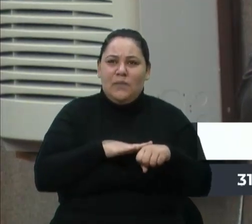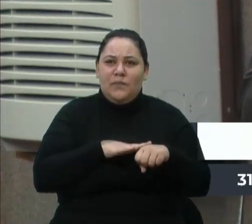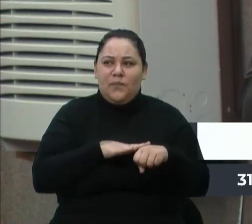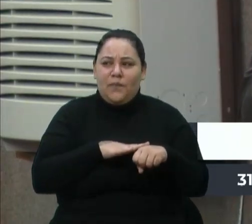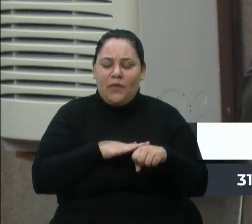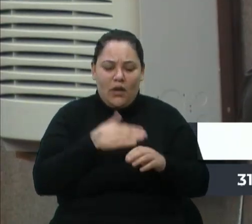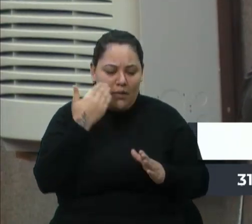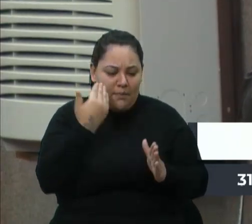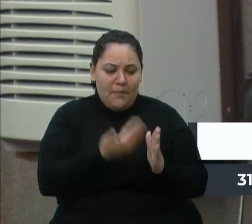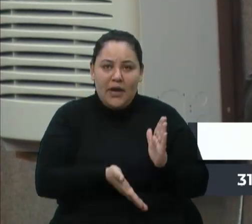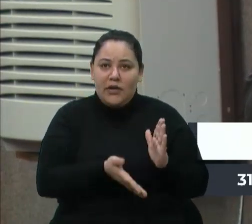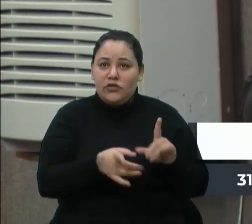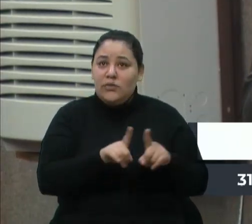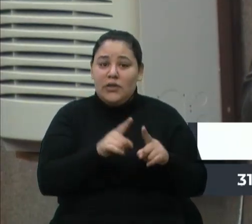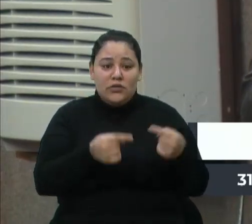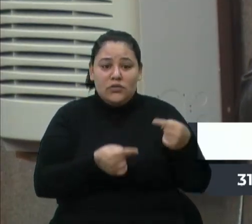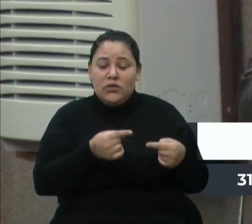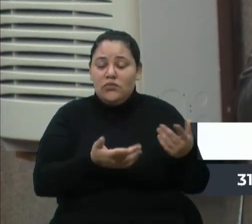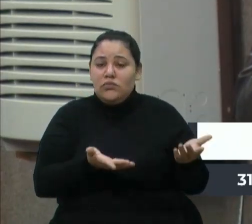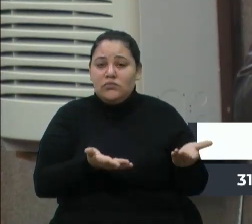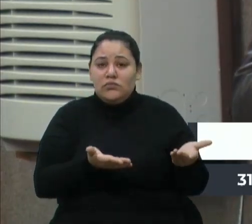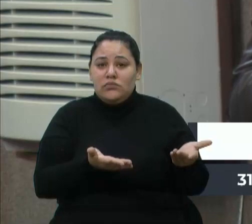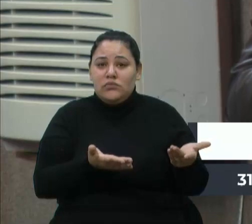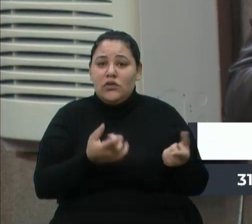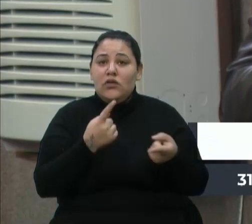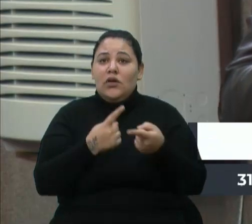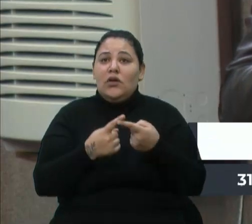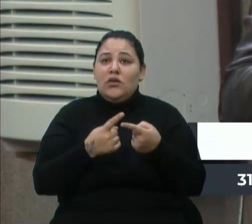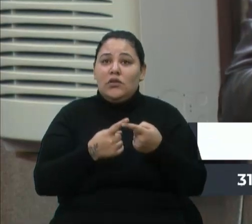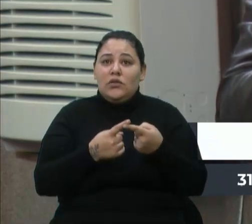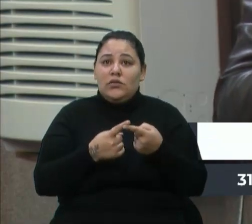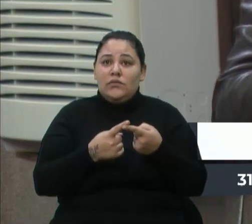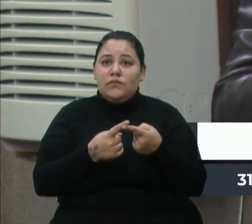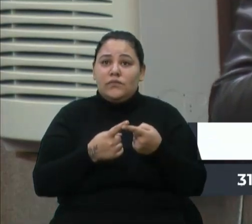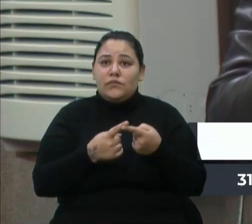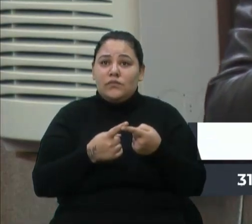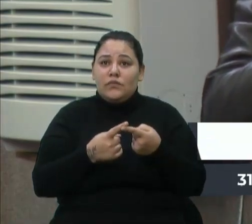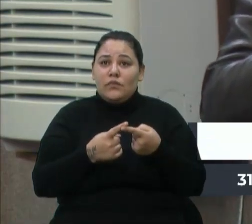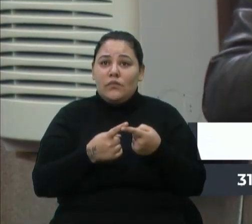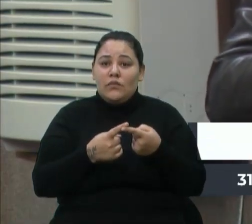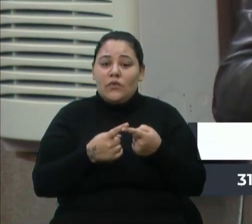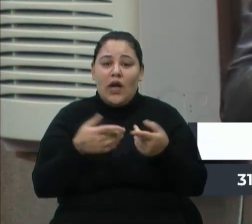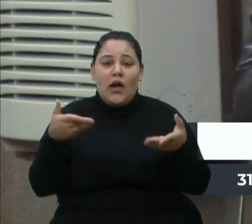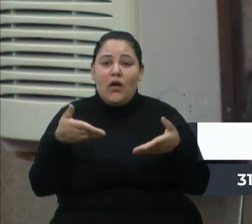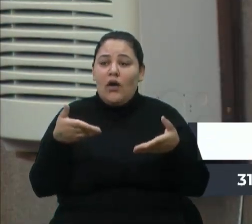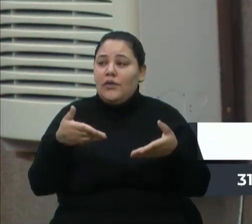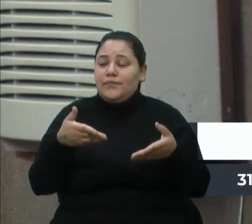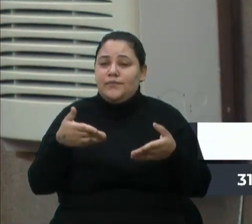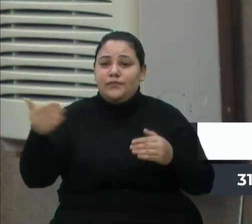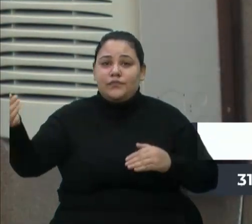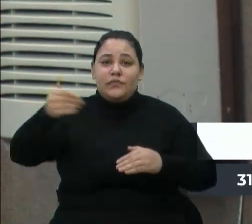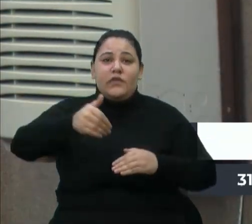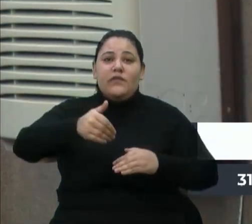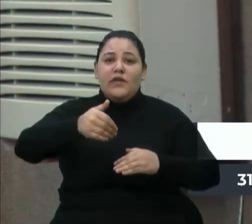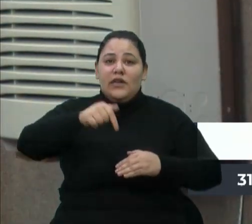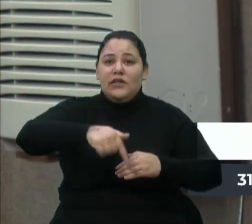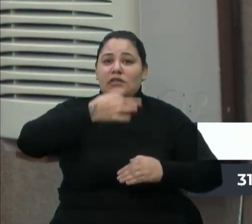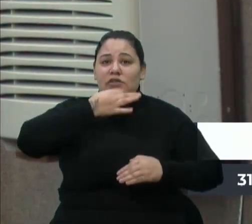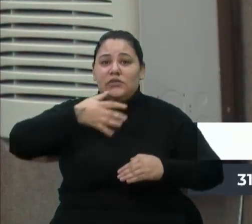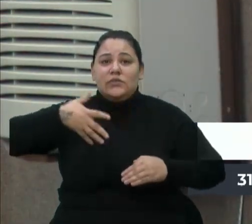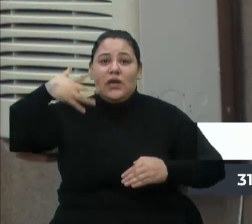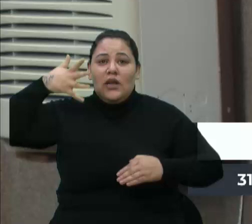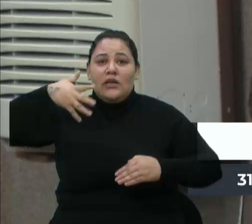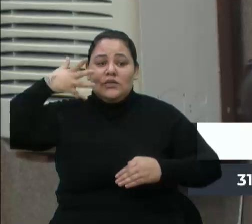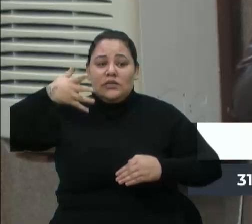perde, inclusive, no debate. Agora, se daqui a pouco vem lá algum palestrante que é da